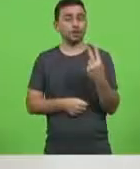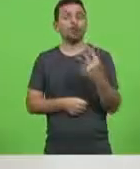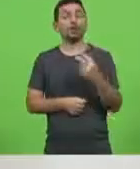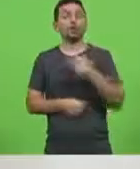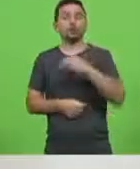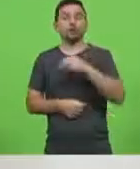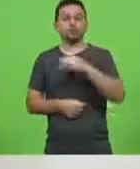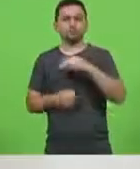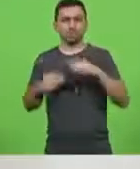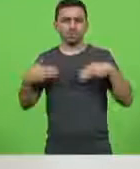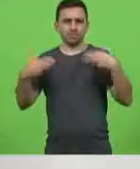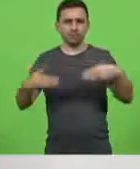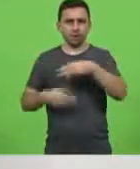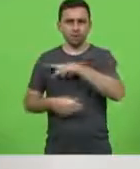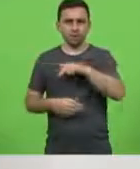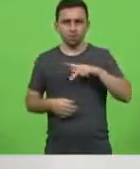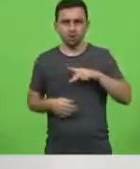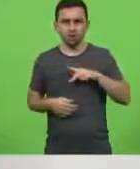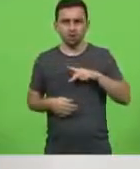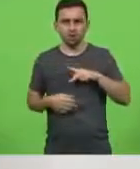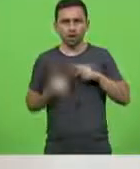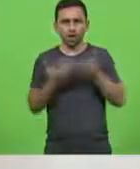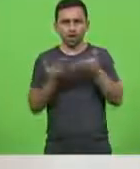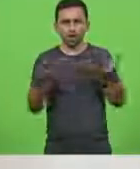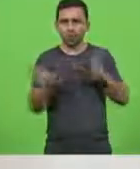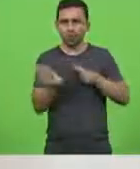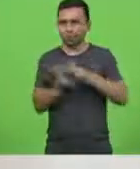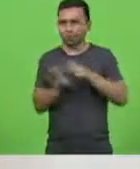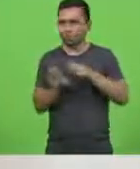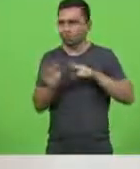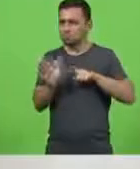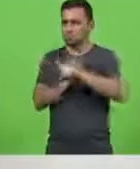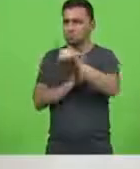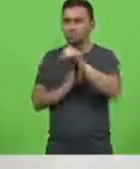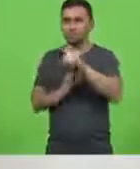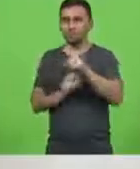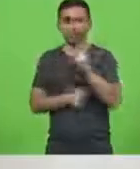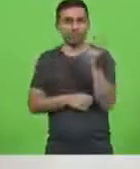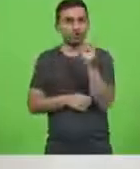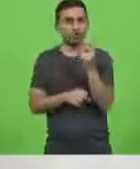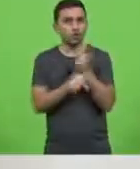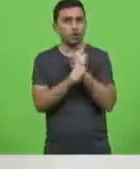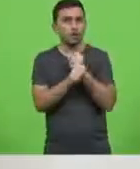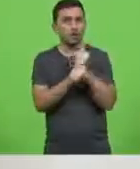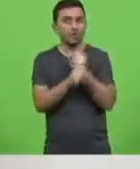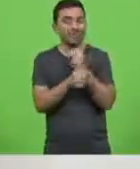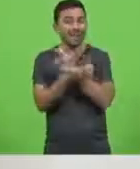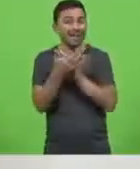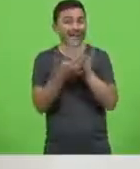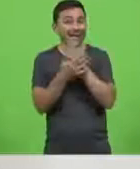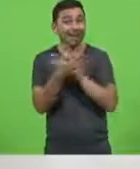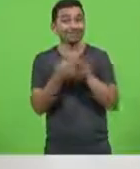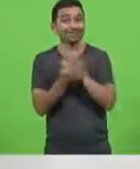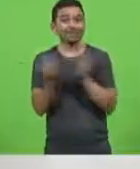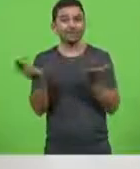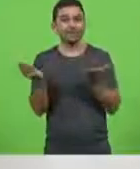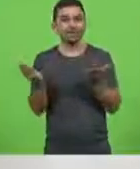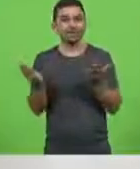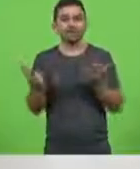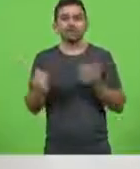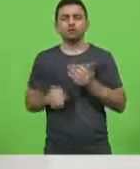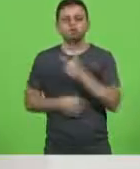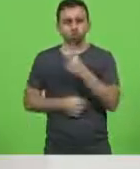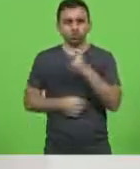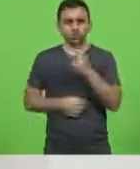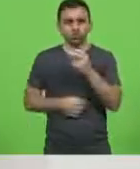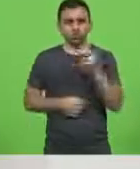questionou afinal 2002 22 anos sem licitação em 2002 o Ministério Público questionou